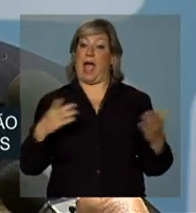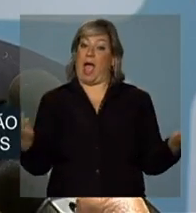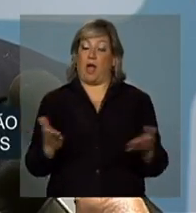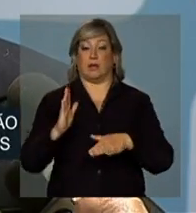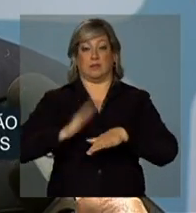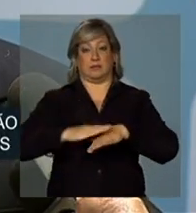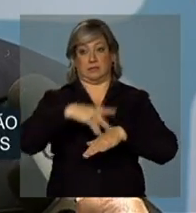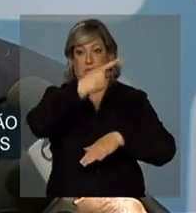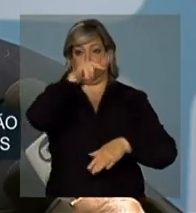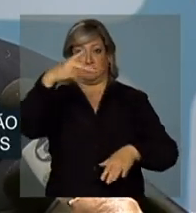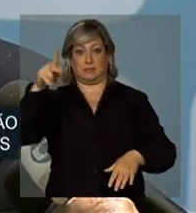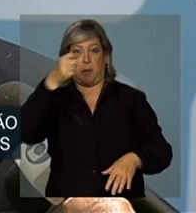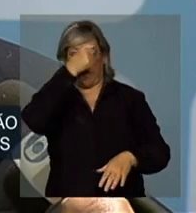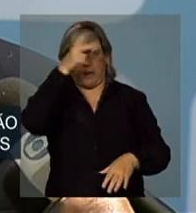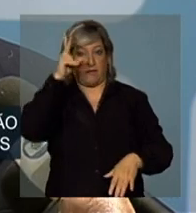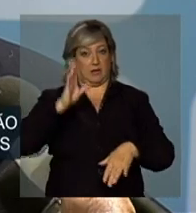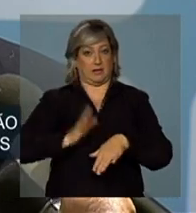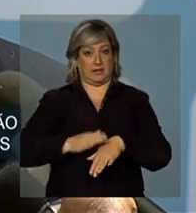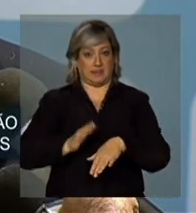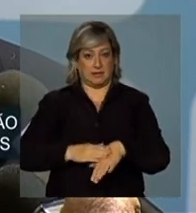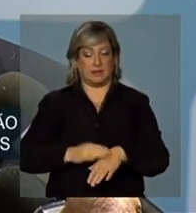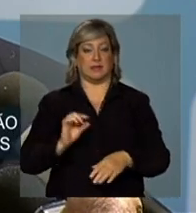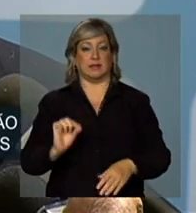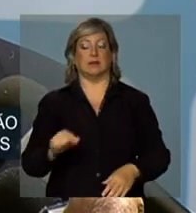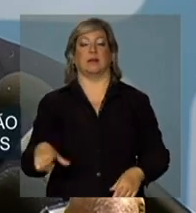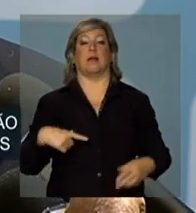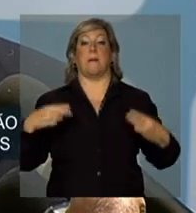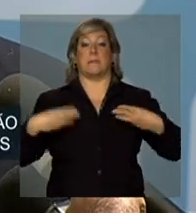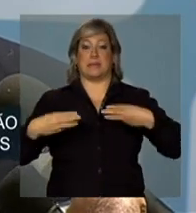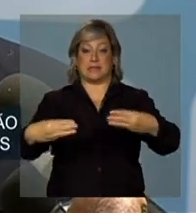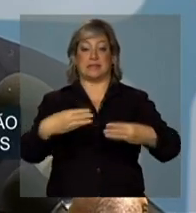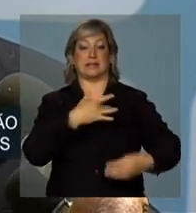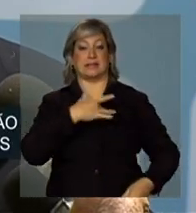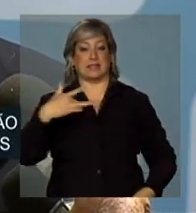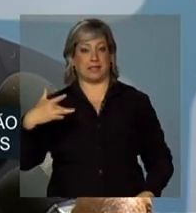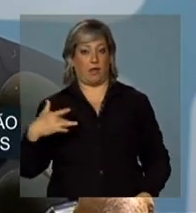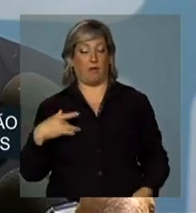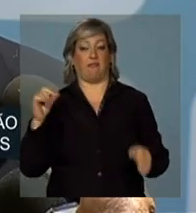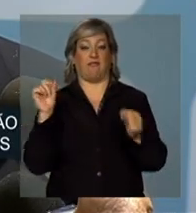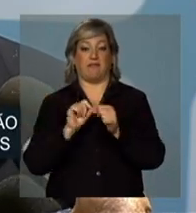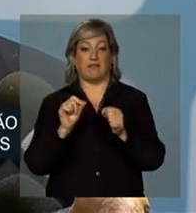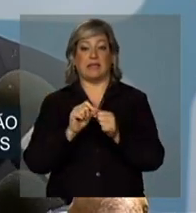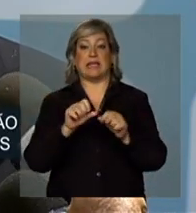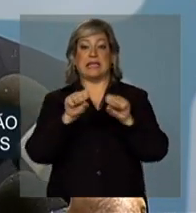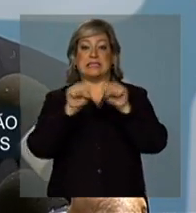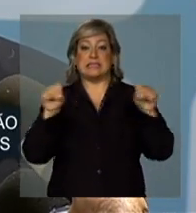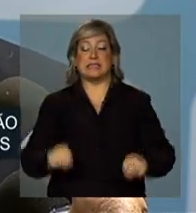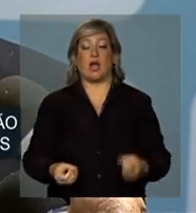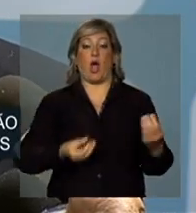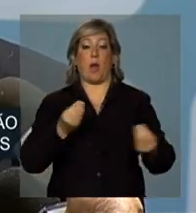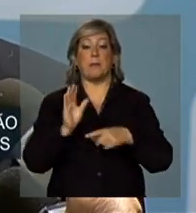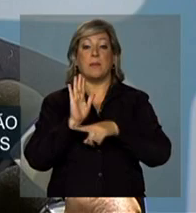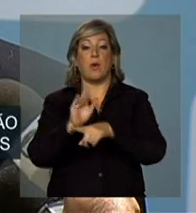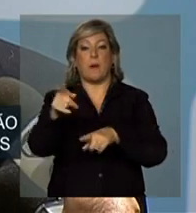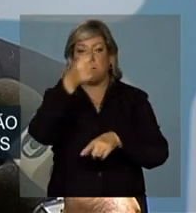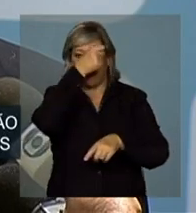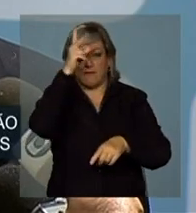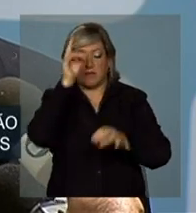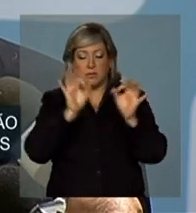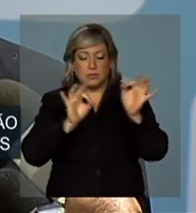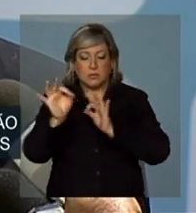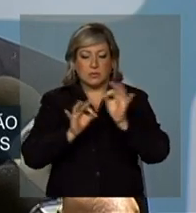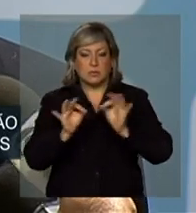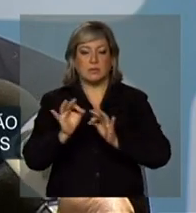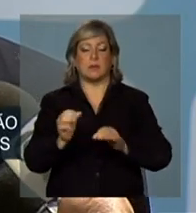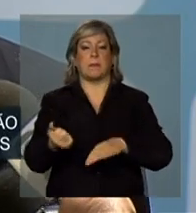prefeitos. O Ministério da Saúde desenvolveu um sistema para ajudar o prefeito a gerenciar melhor a unidade